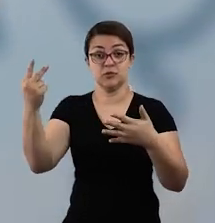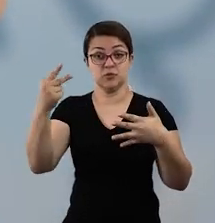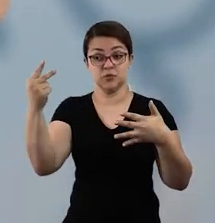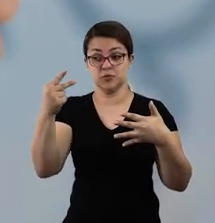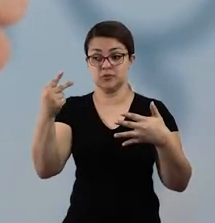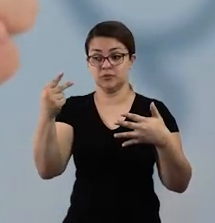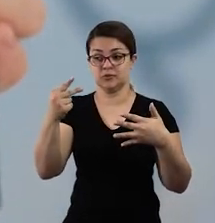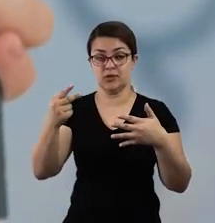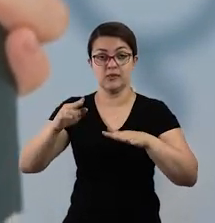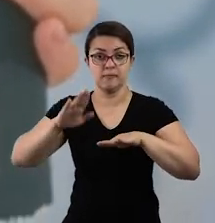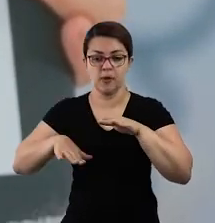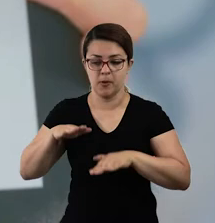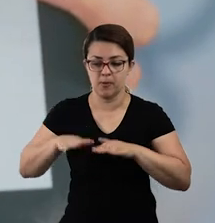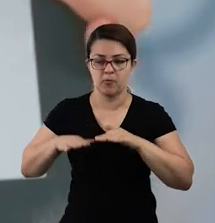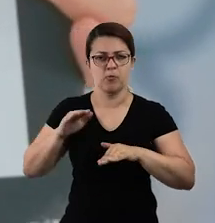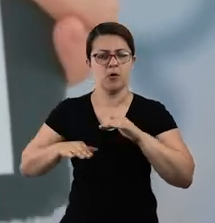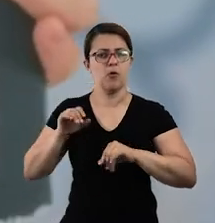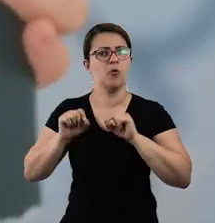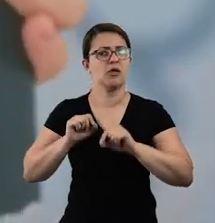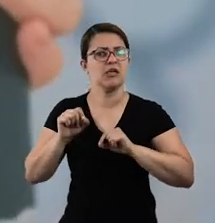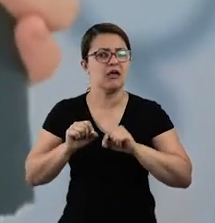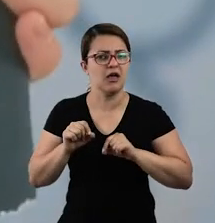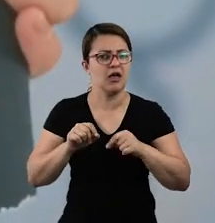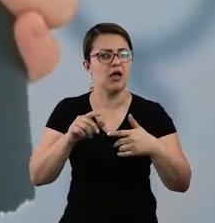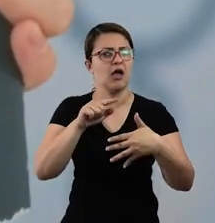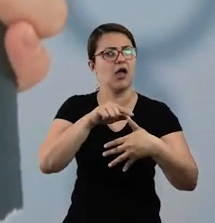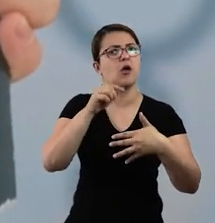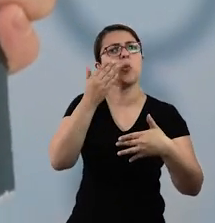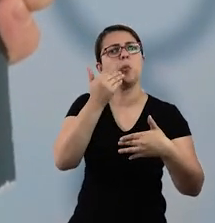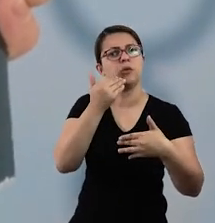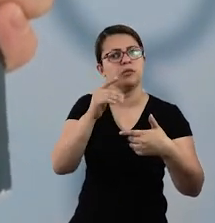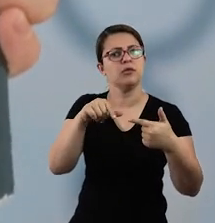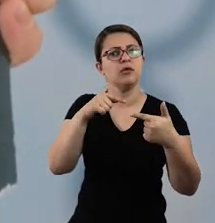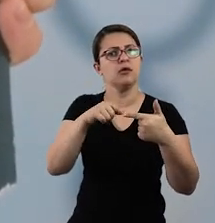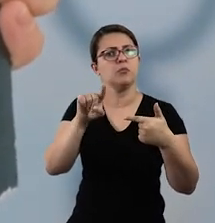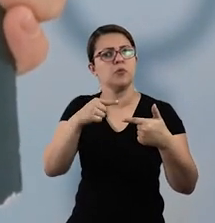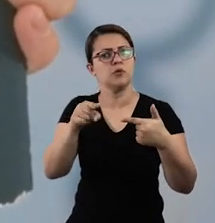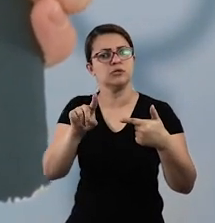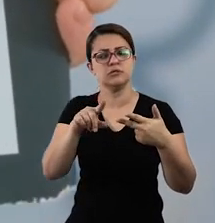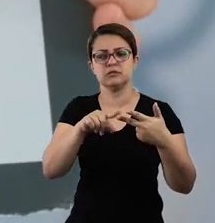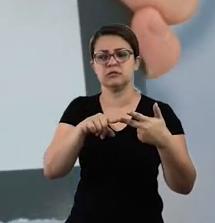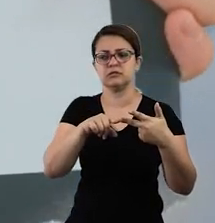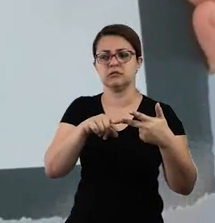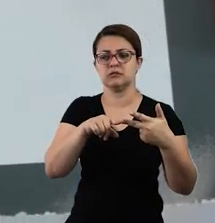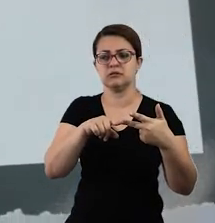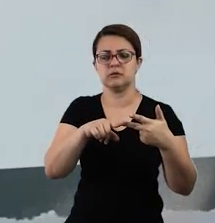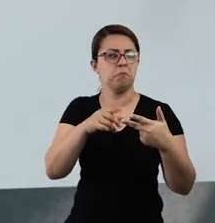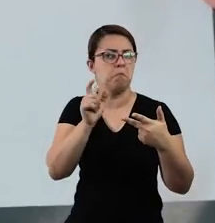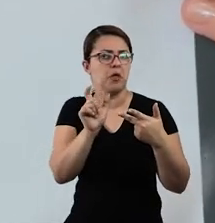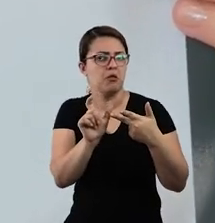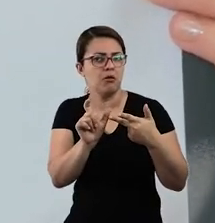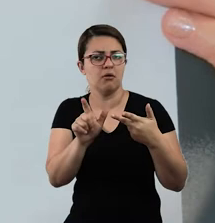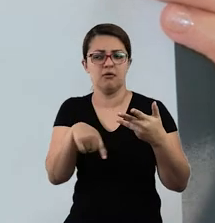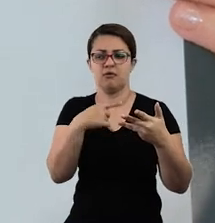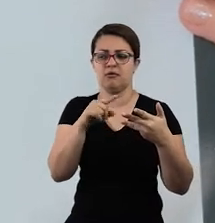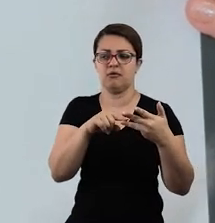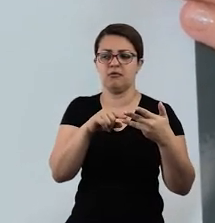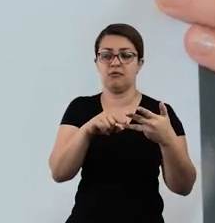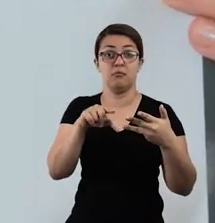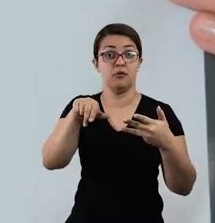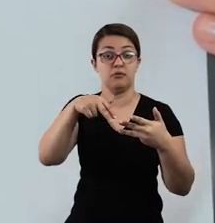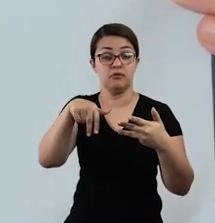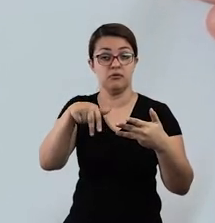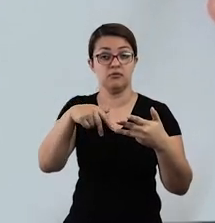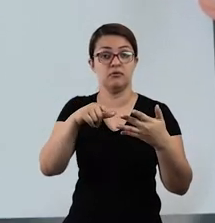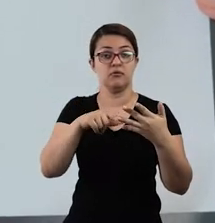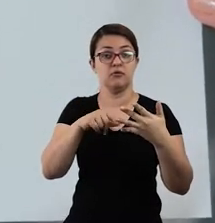a segunda. A tabaque é o quê? É um alimento? Será uma música? Será apenas uma palavra? Uma